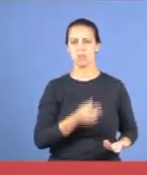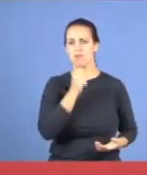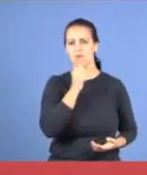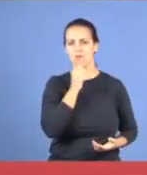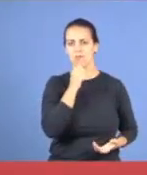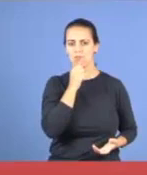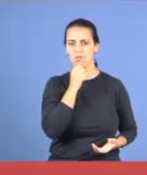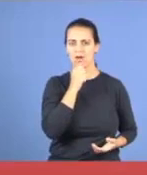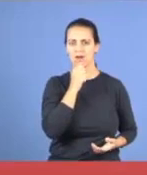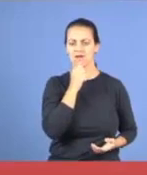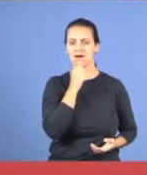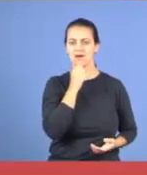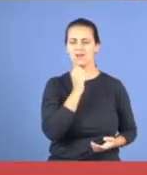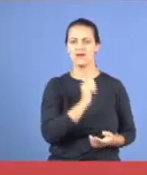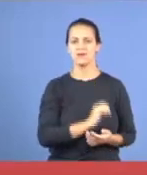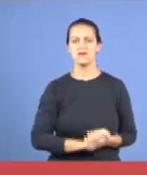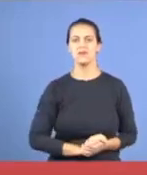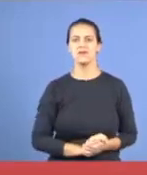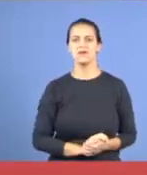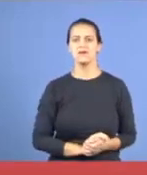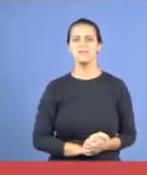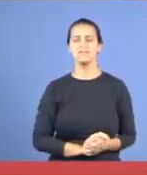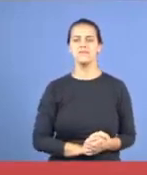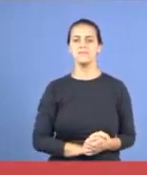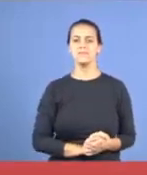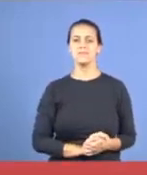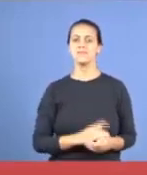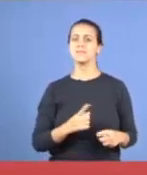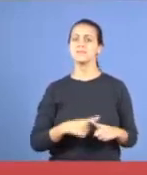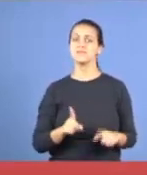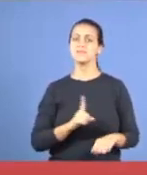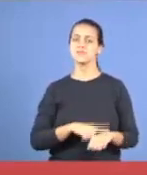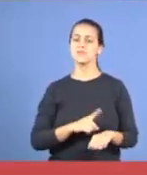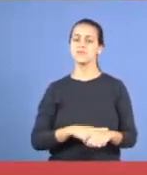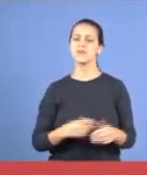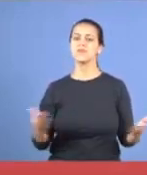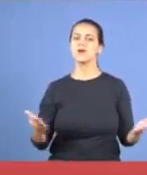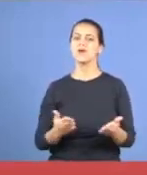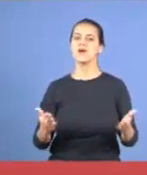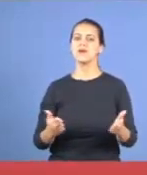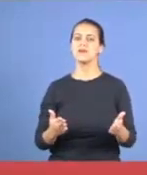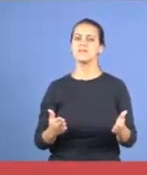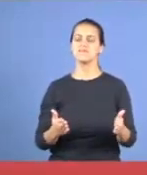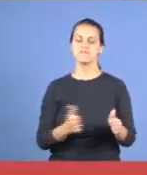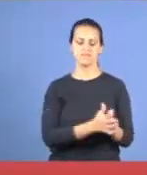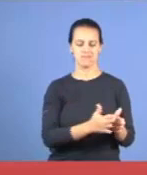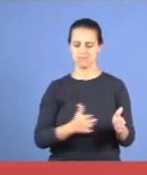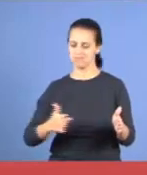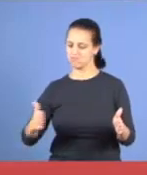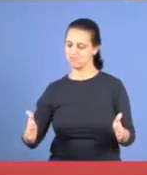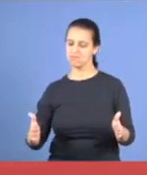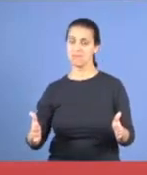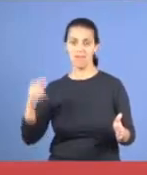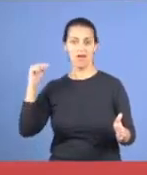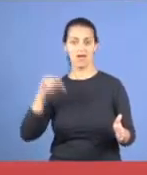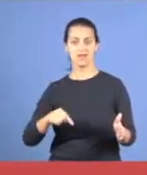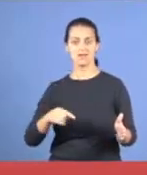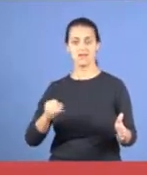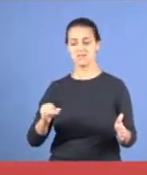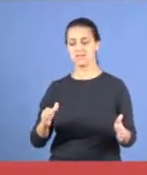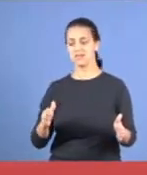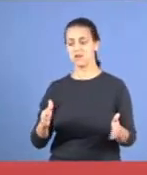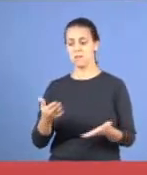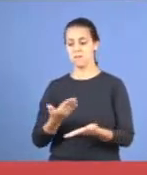ontem nós estávamos dizendo o seguinte, a hora da revelação é essa, passou, essa hora não tem mais a revelação, quem perdeu,